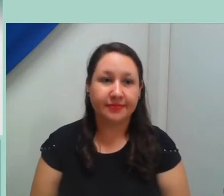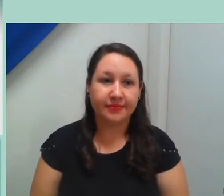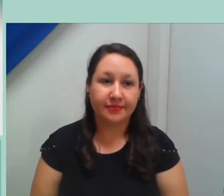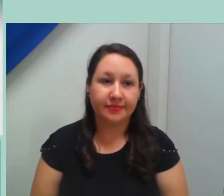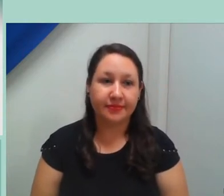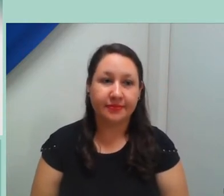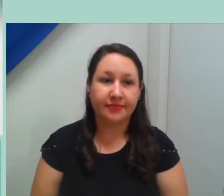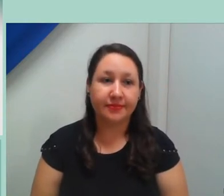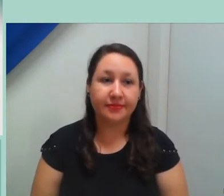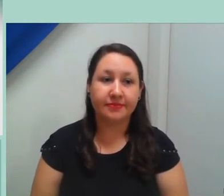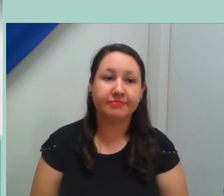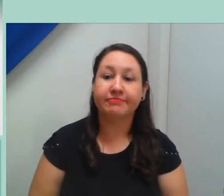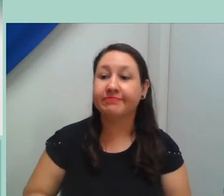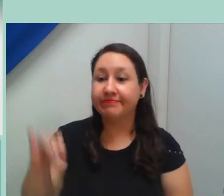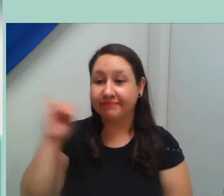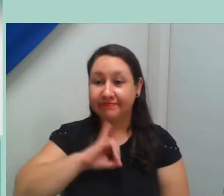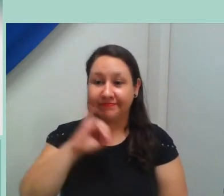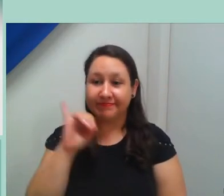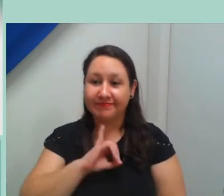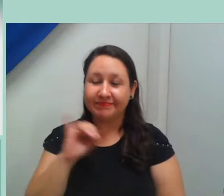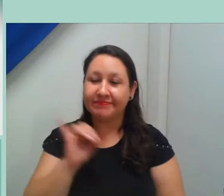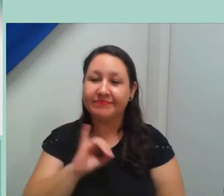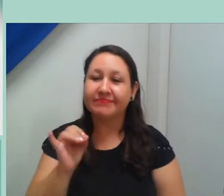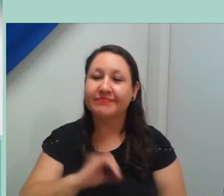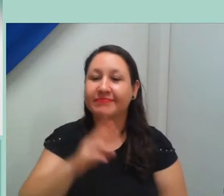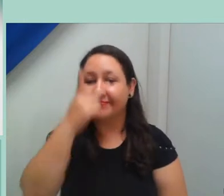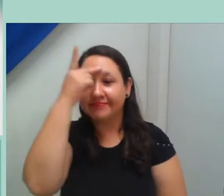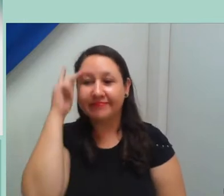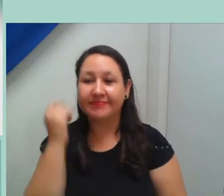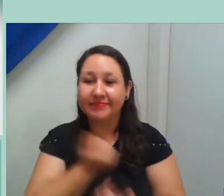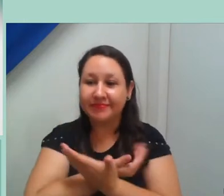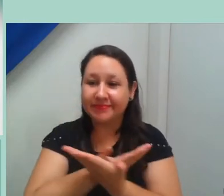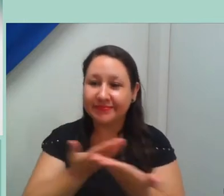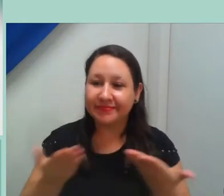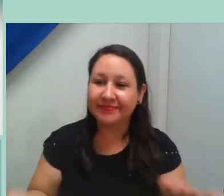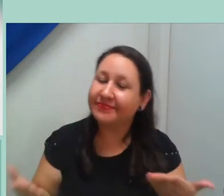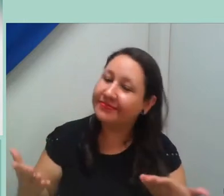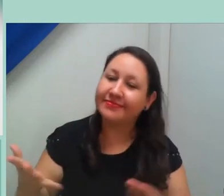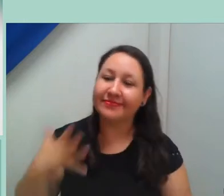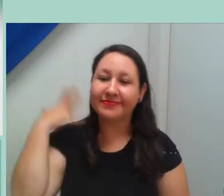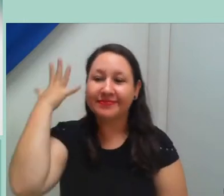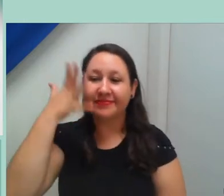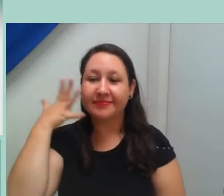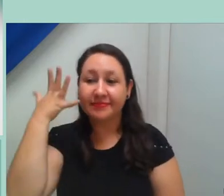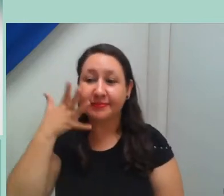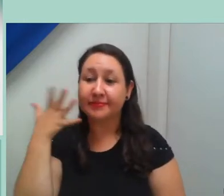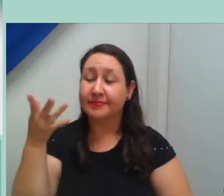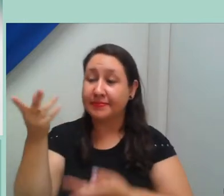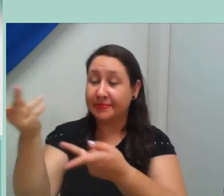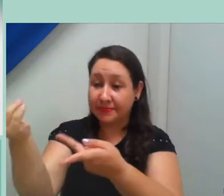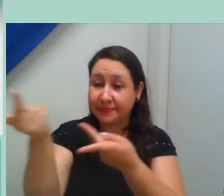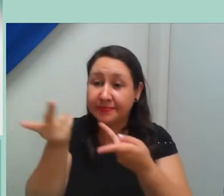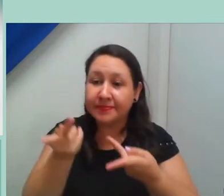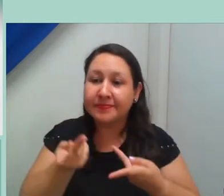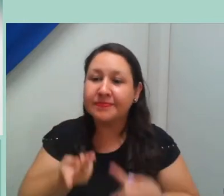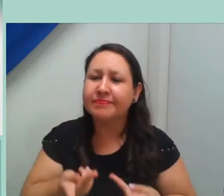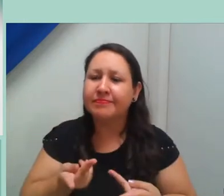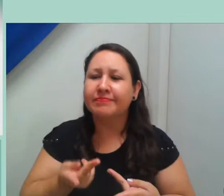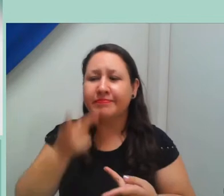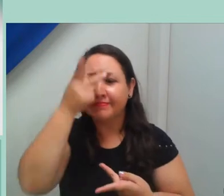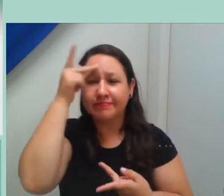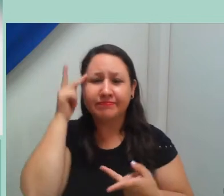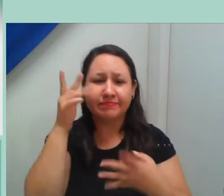Mestrandos, docentes, palestrantes, convidados e demais participantes,